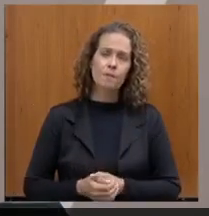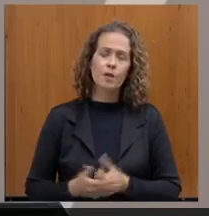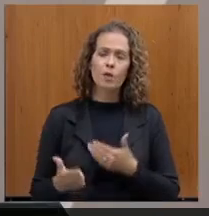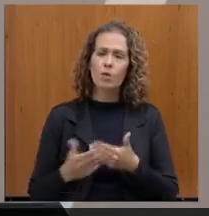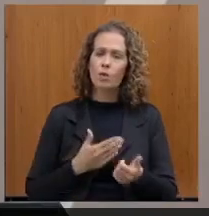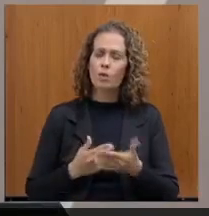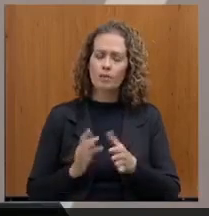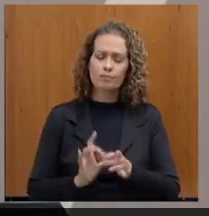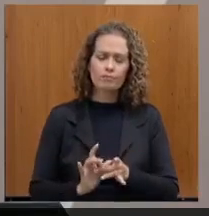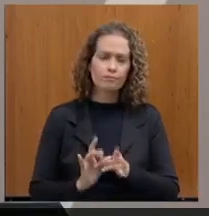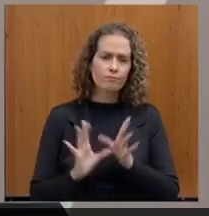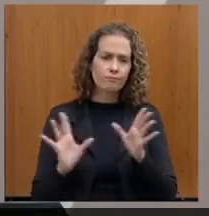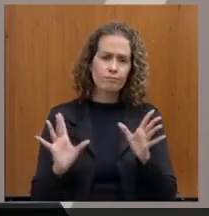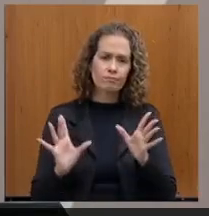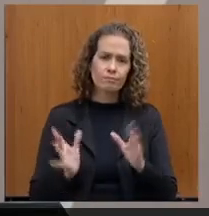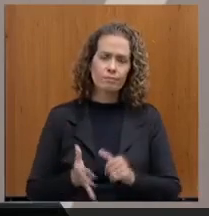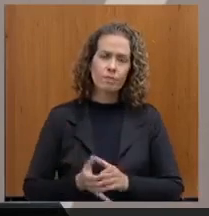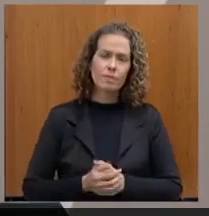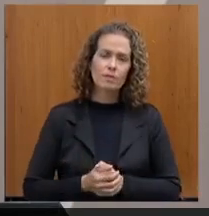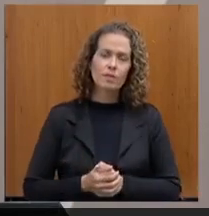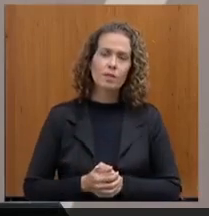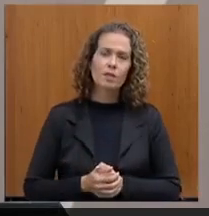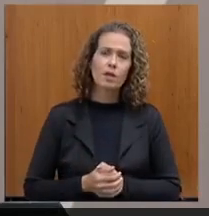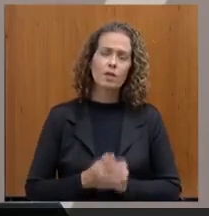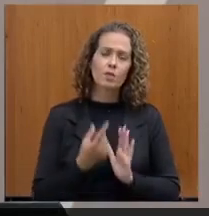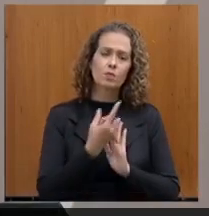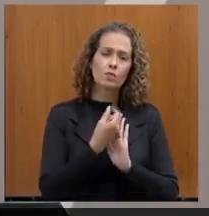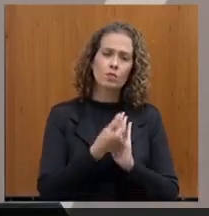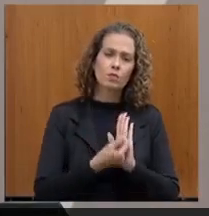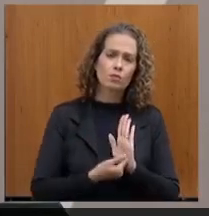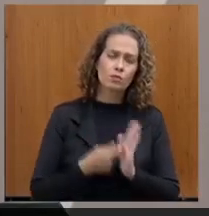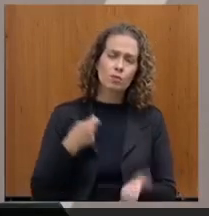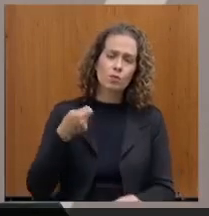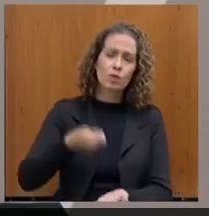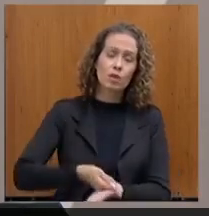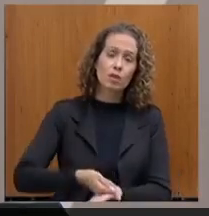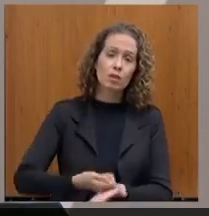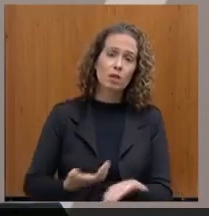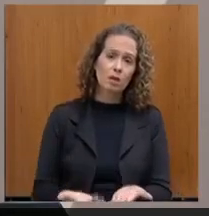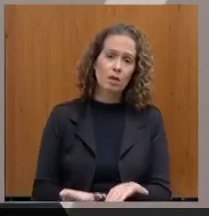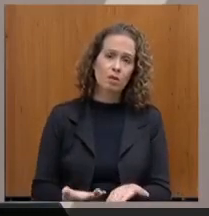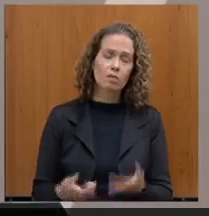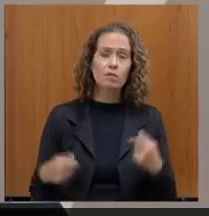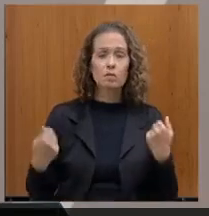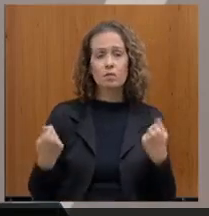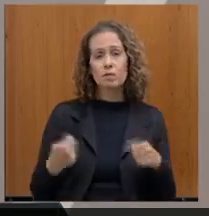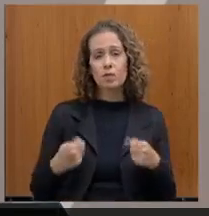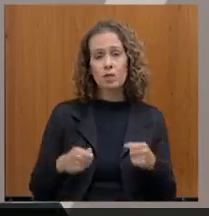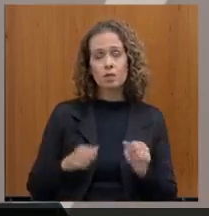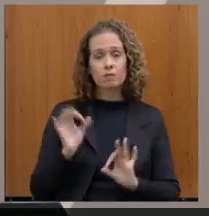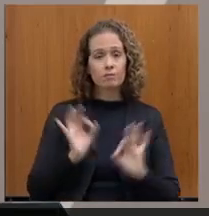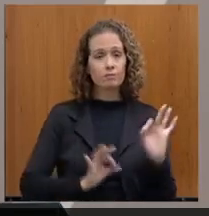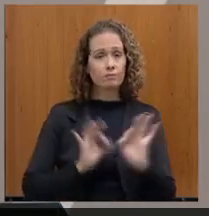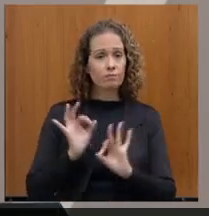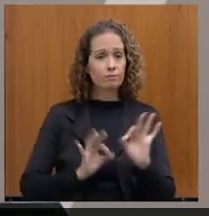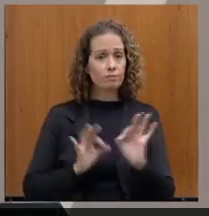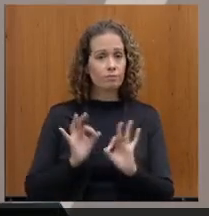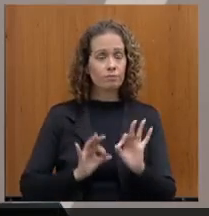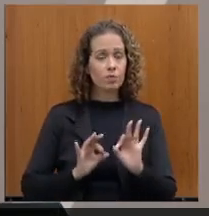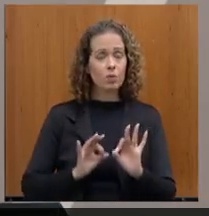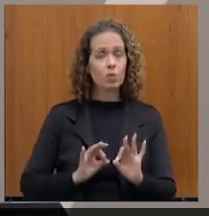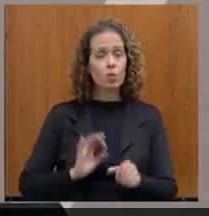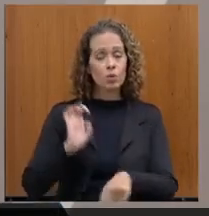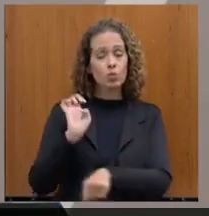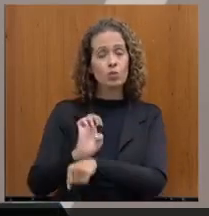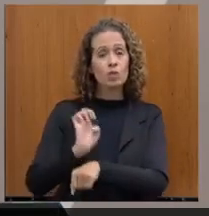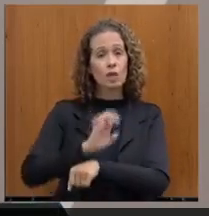deliberação sobre tributação que passa pelo CONFACS tem que ser uma unanimidade de todos os estados. Então,